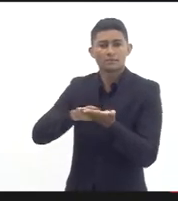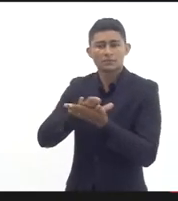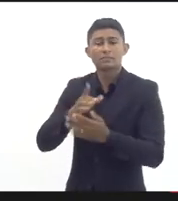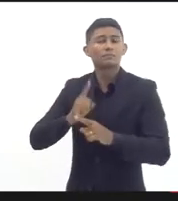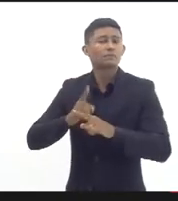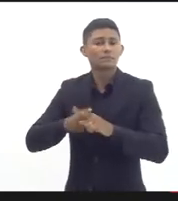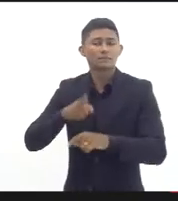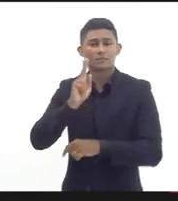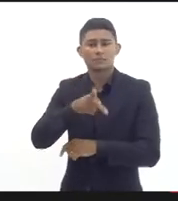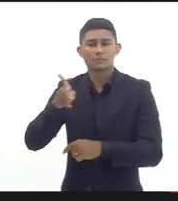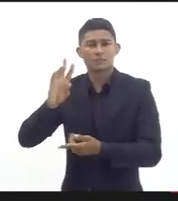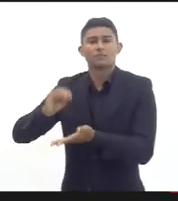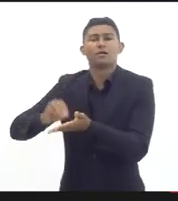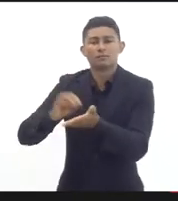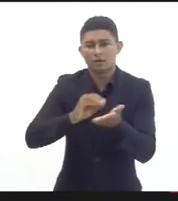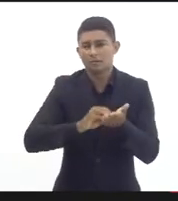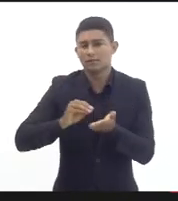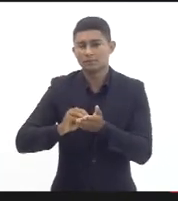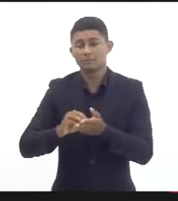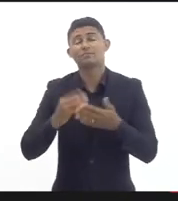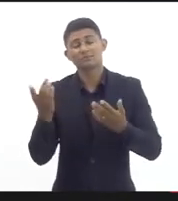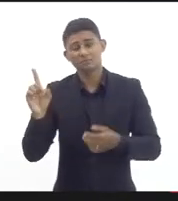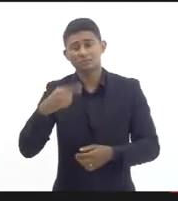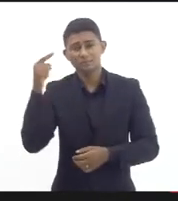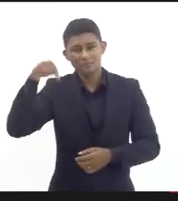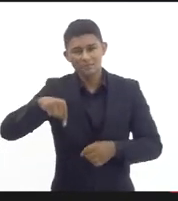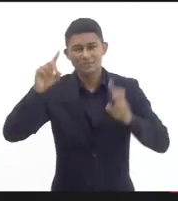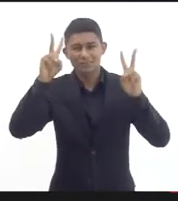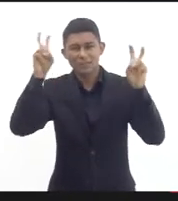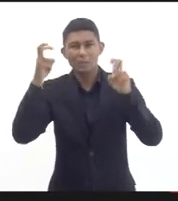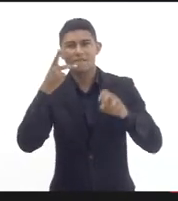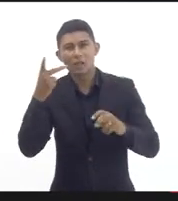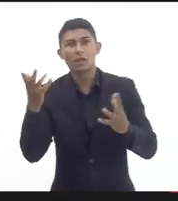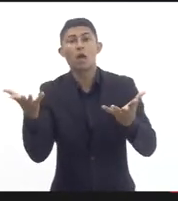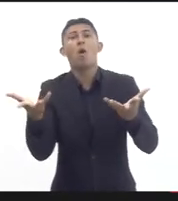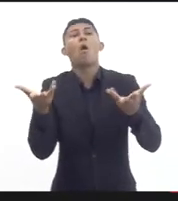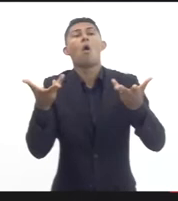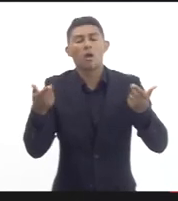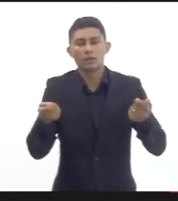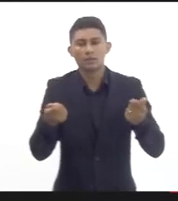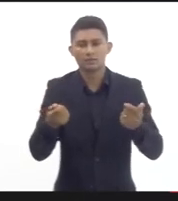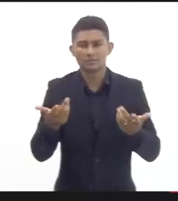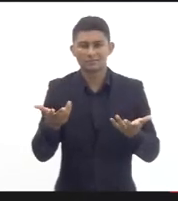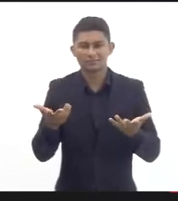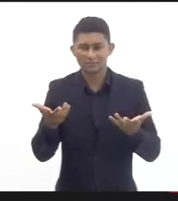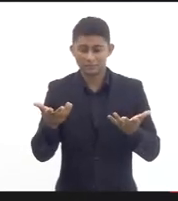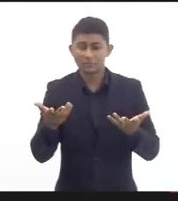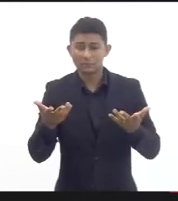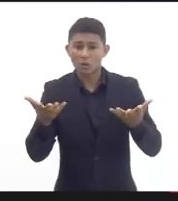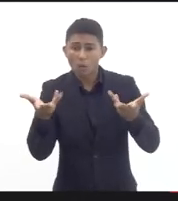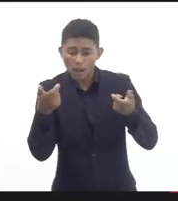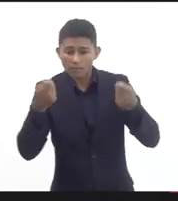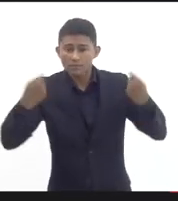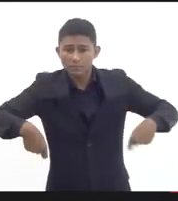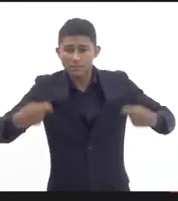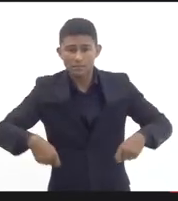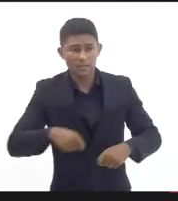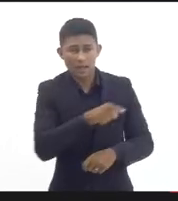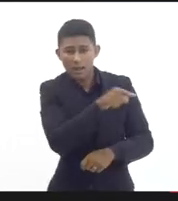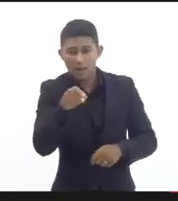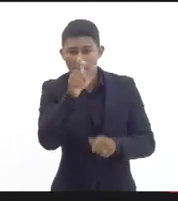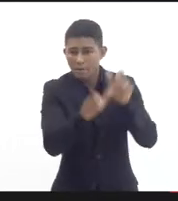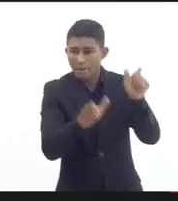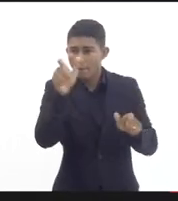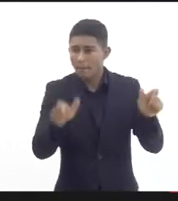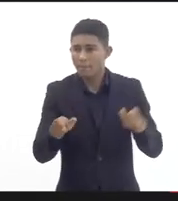a gente vem aqui falar sobre qualidade um dos pilares da qualidade é a valorização dos profissionais de educação sem